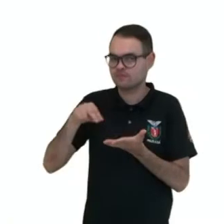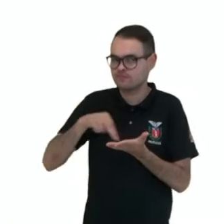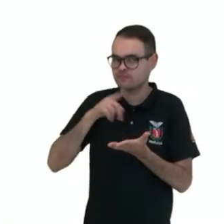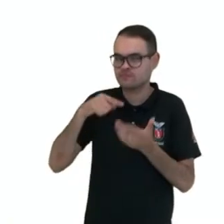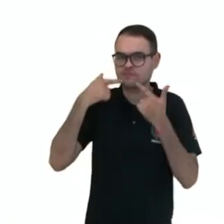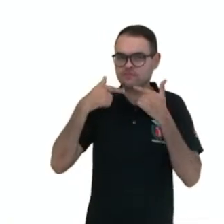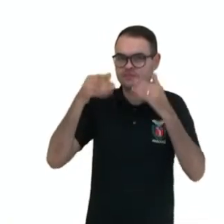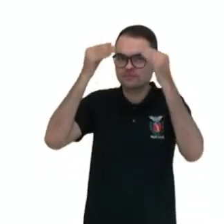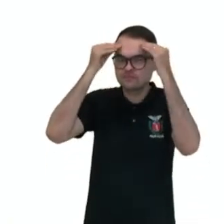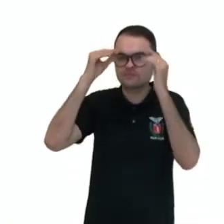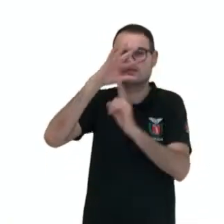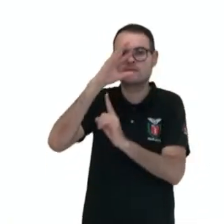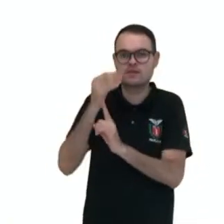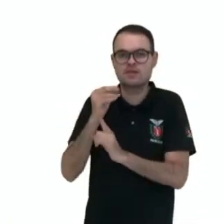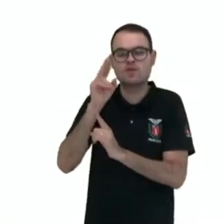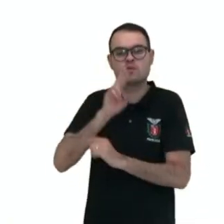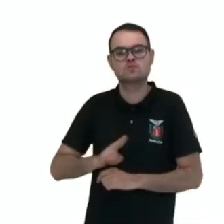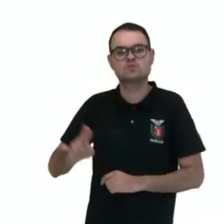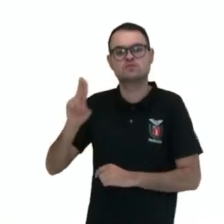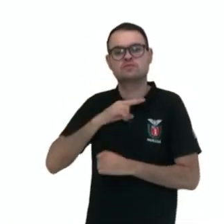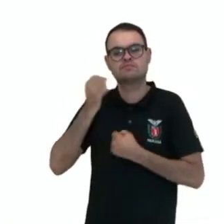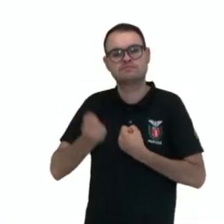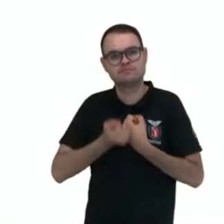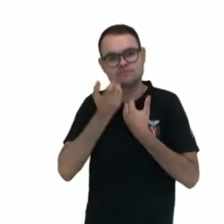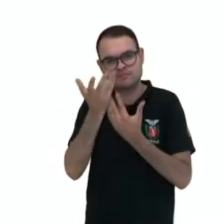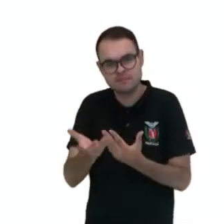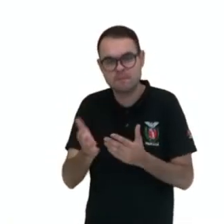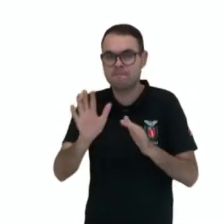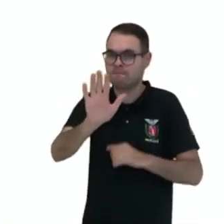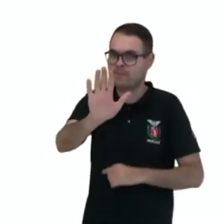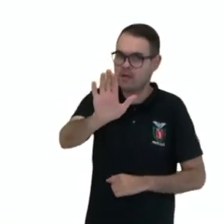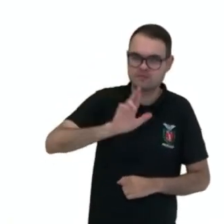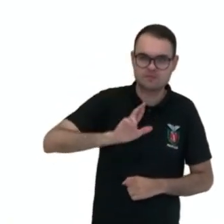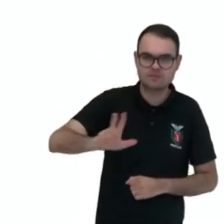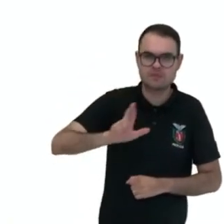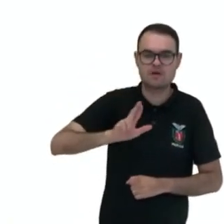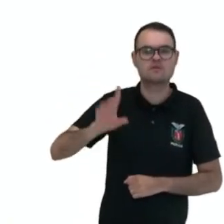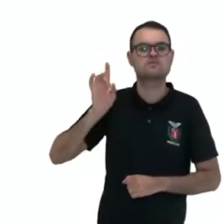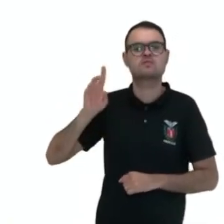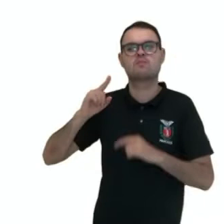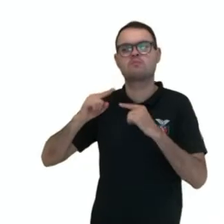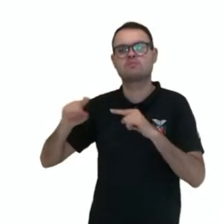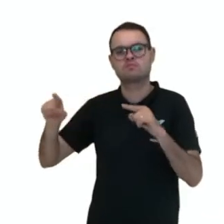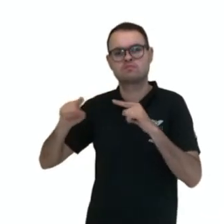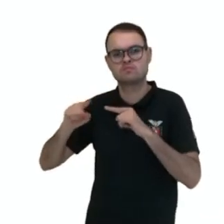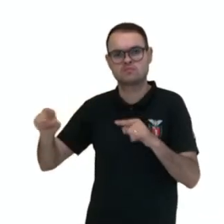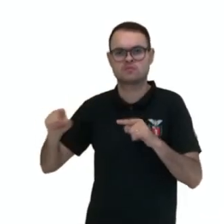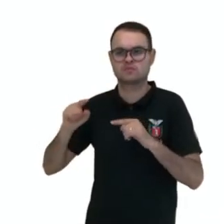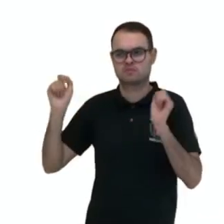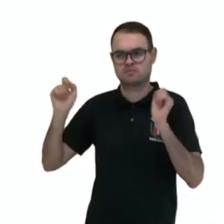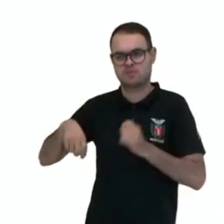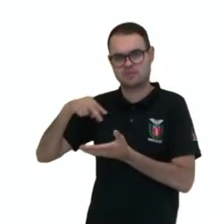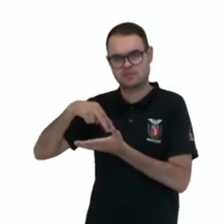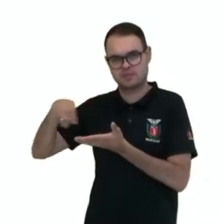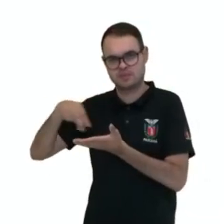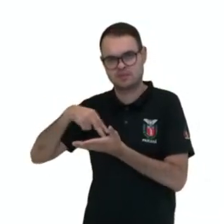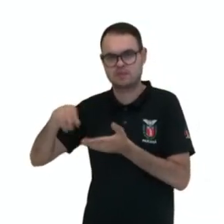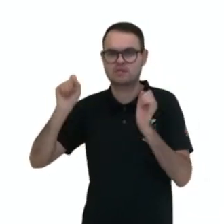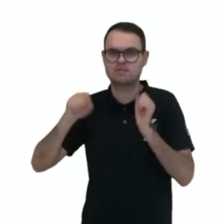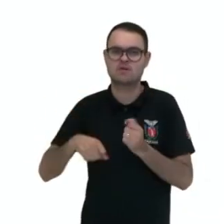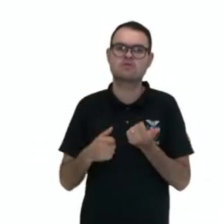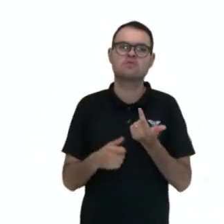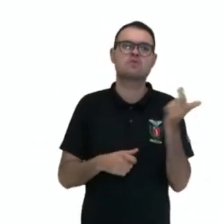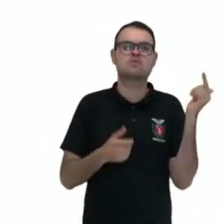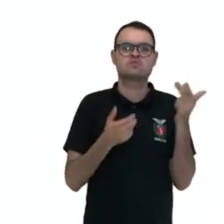artística que utilizamos como uma forma de expressão. Mas, não é somente música que se pode dançar, né? Podemos, pois os